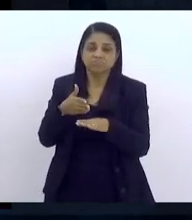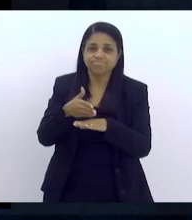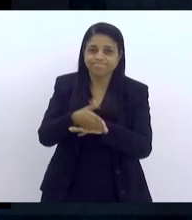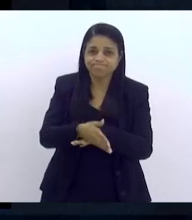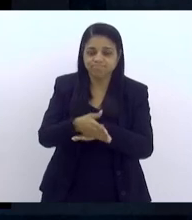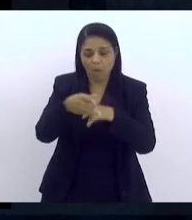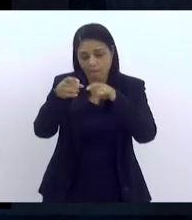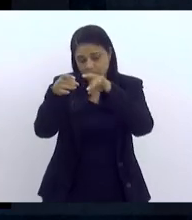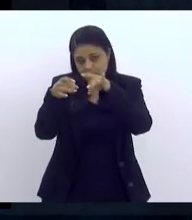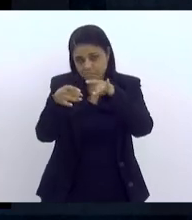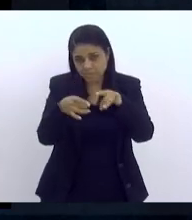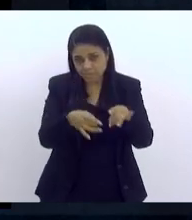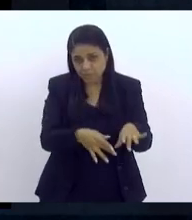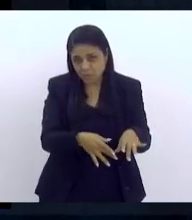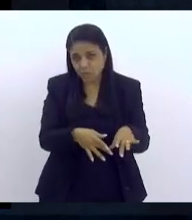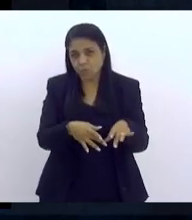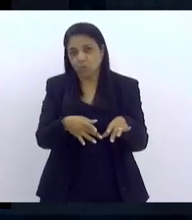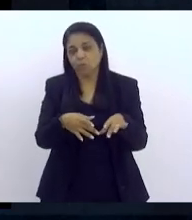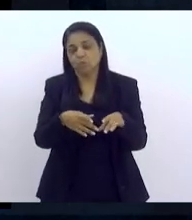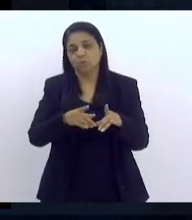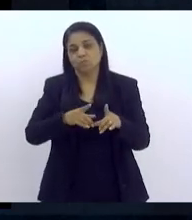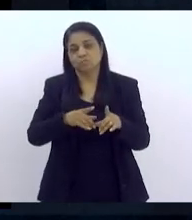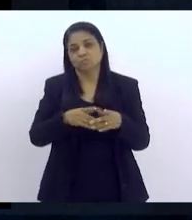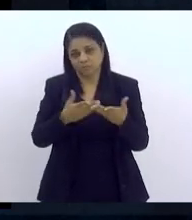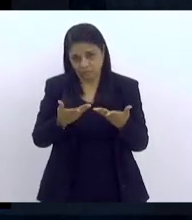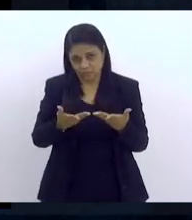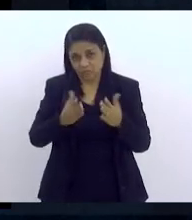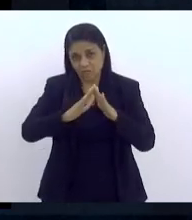abandono e a evasão escolar.